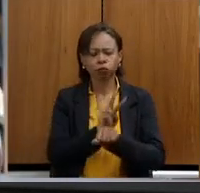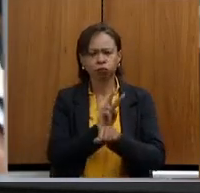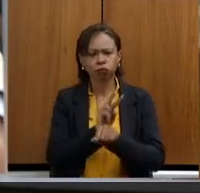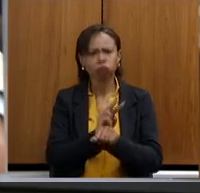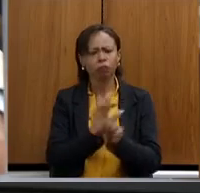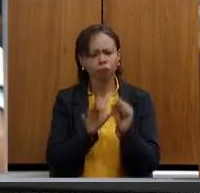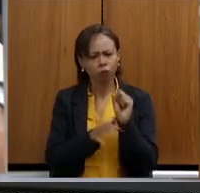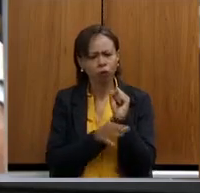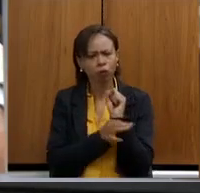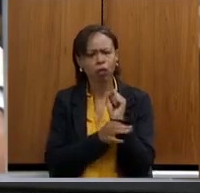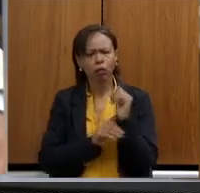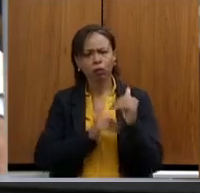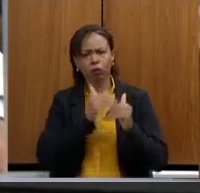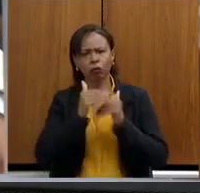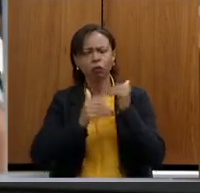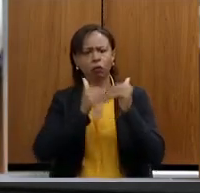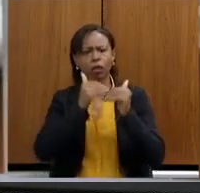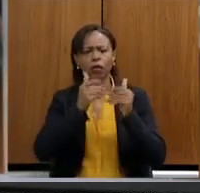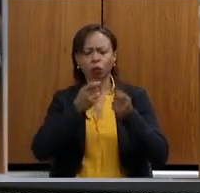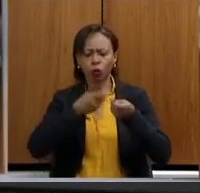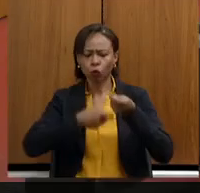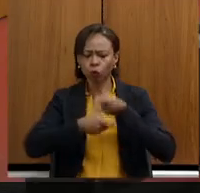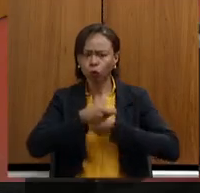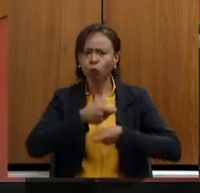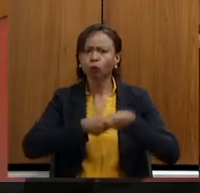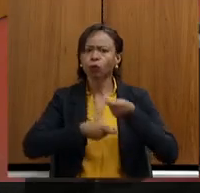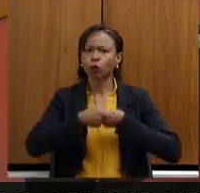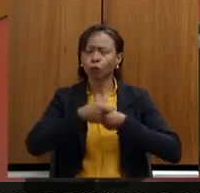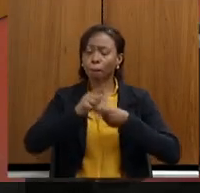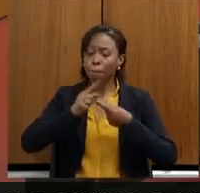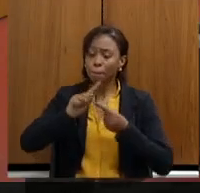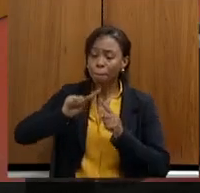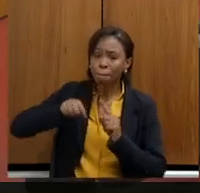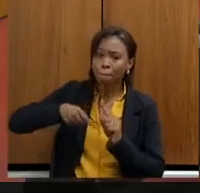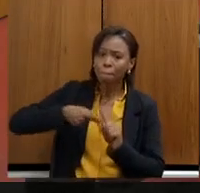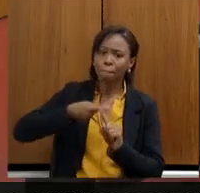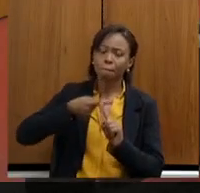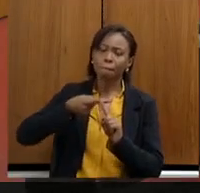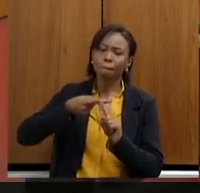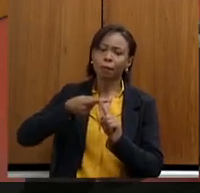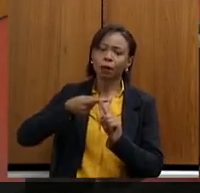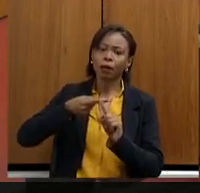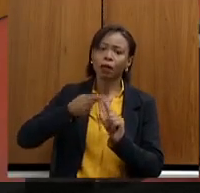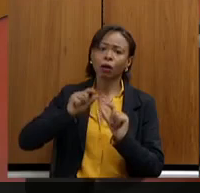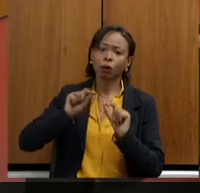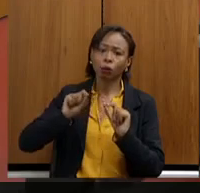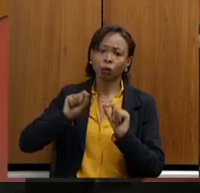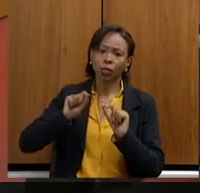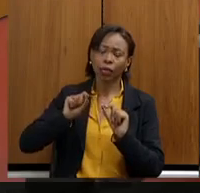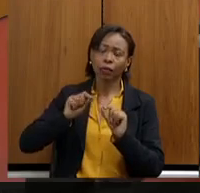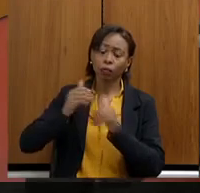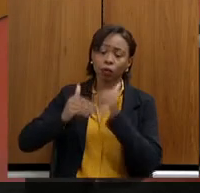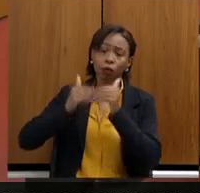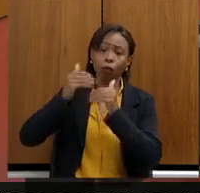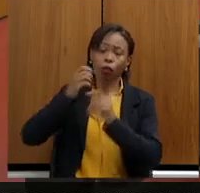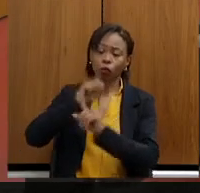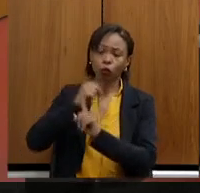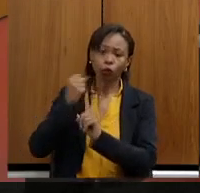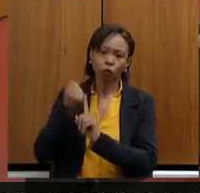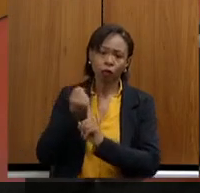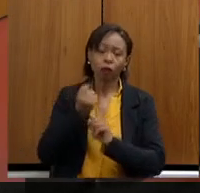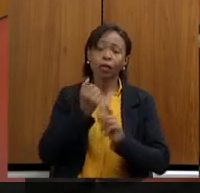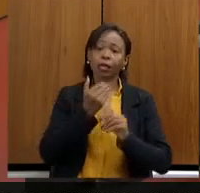desenvolvimento econômico, combinado com o desenvolvimento social e o desenvolvimento da